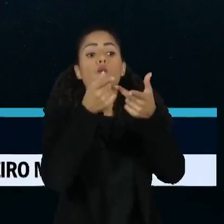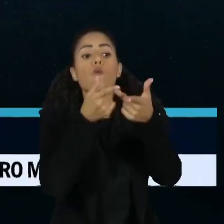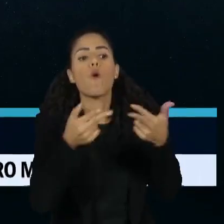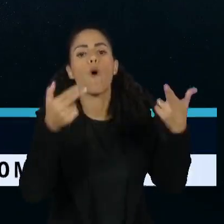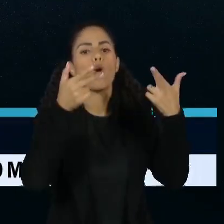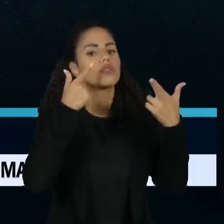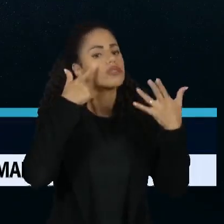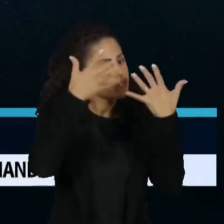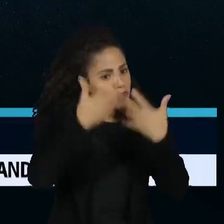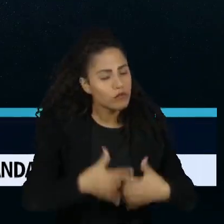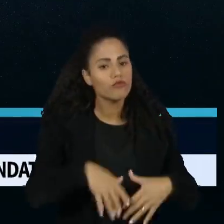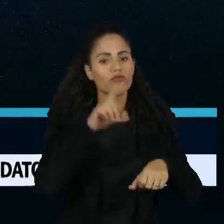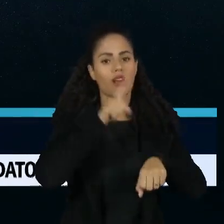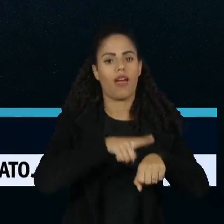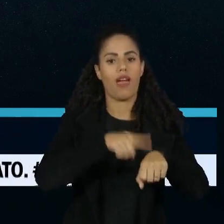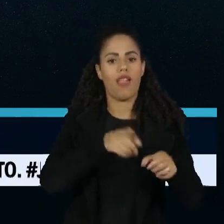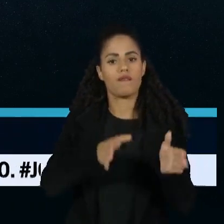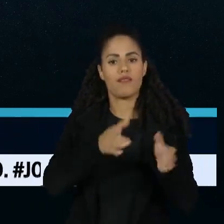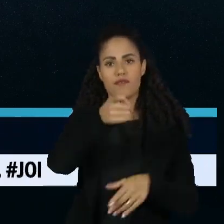funcionando naquele momento.